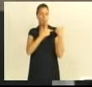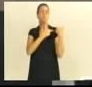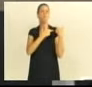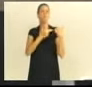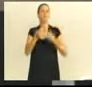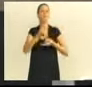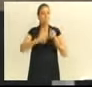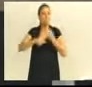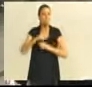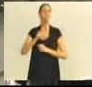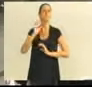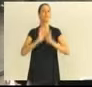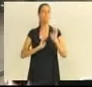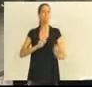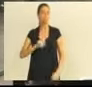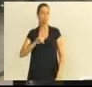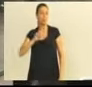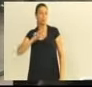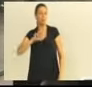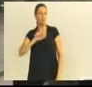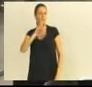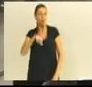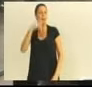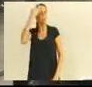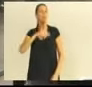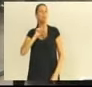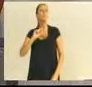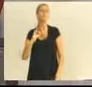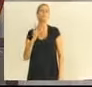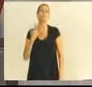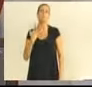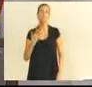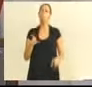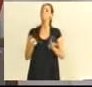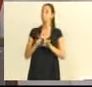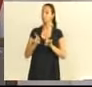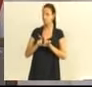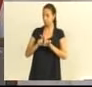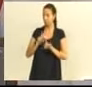pela administração pública. Obrigado. E quero agradecer a intervenção de vossa excelência, vereador Jefferson, para dizer o seguinte,